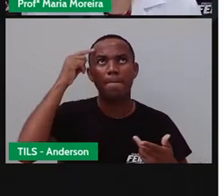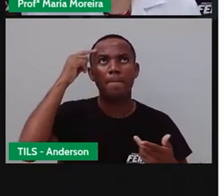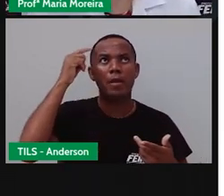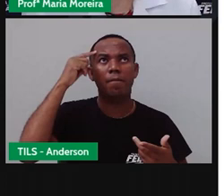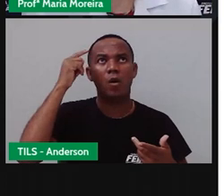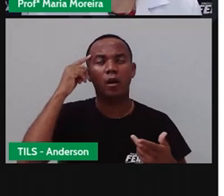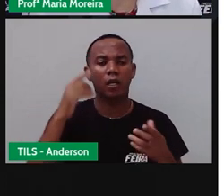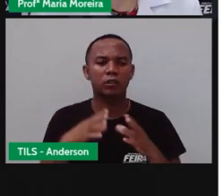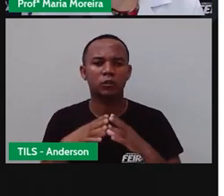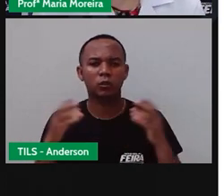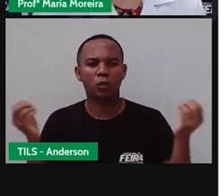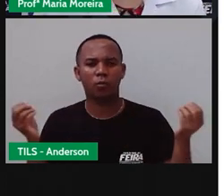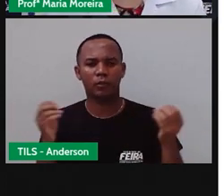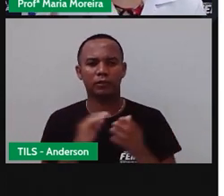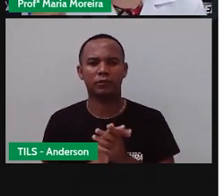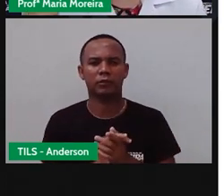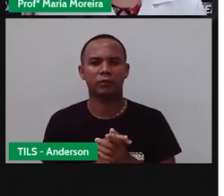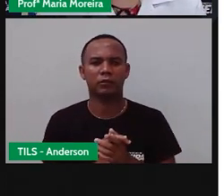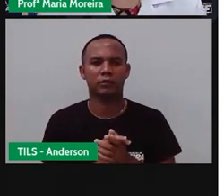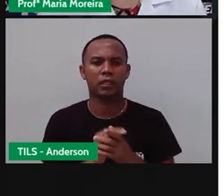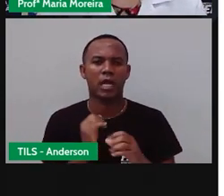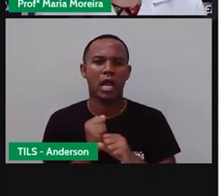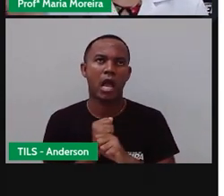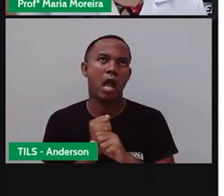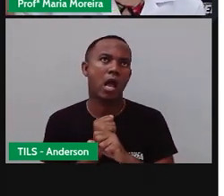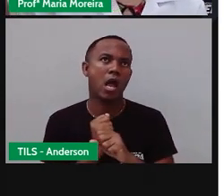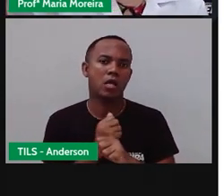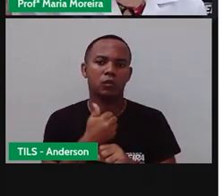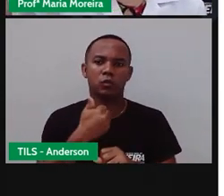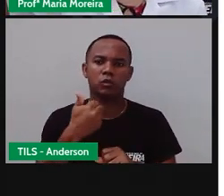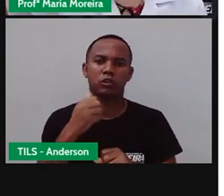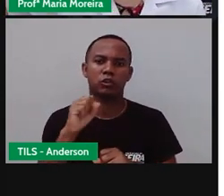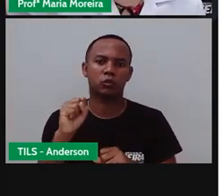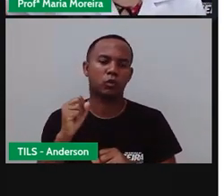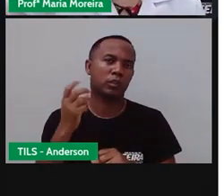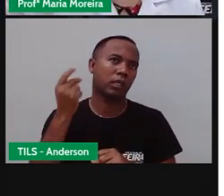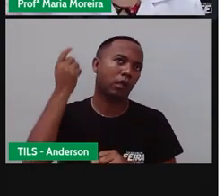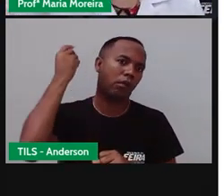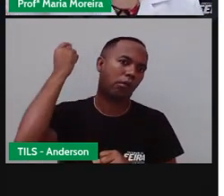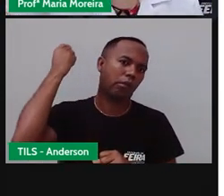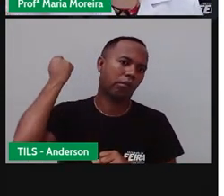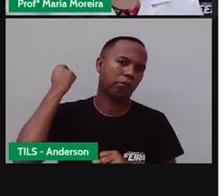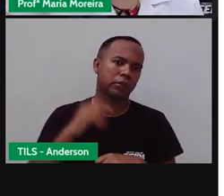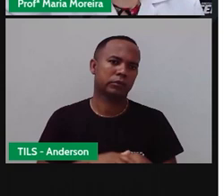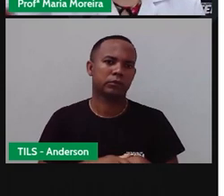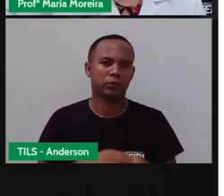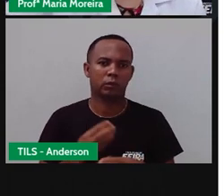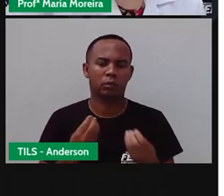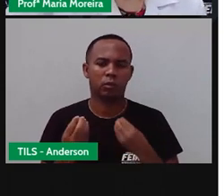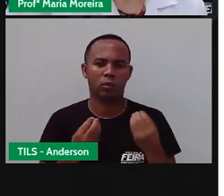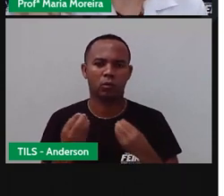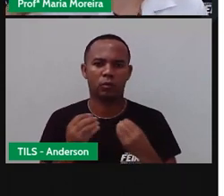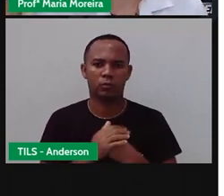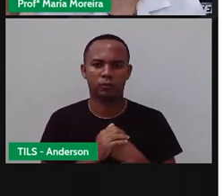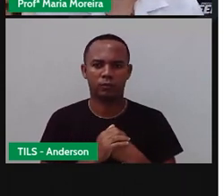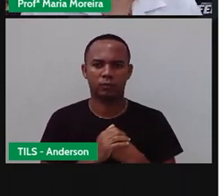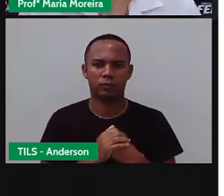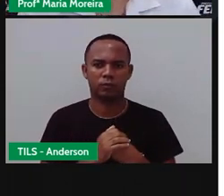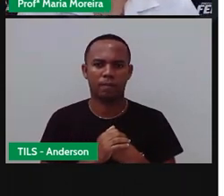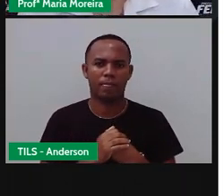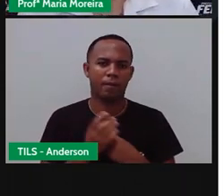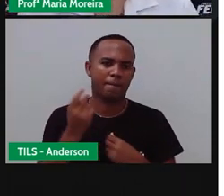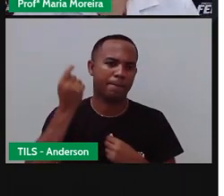Então, no caso, ele fala meados do século XVIII. Ó, há muito tempo atrás, não é isso? Era o quê? Uma